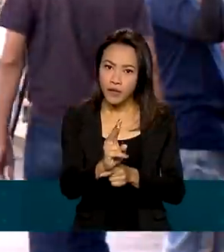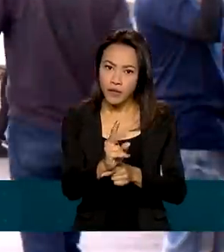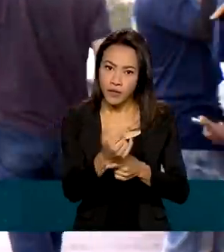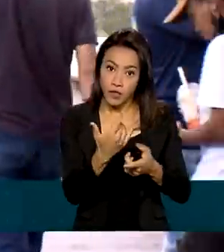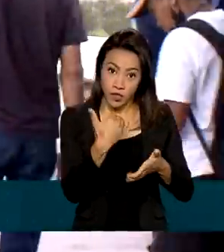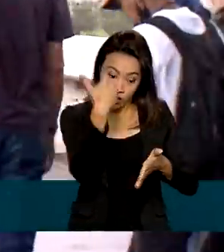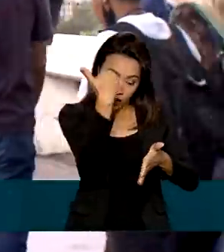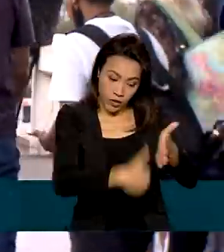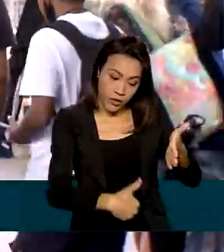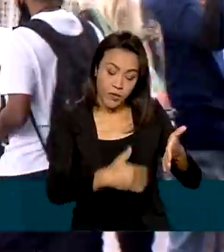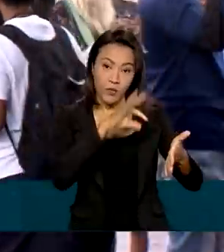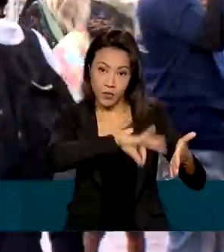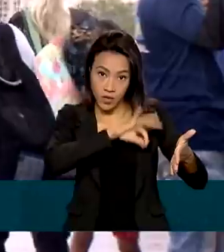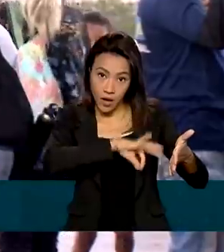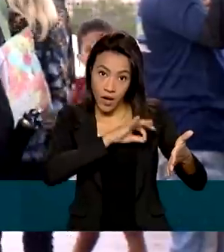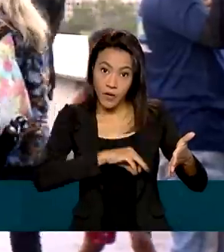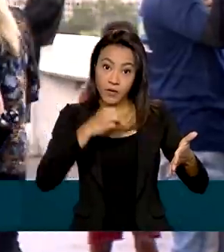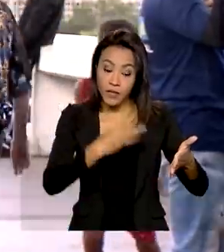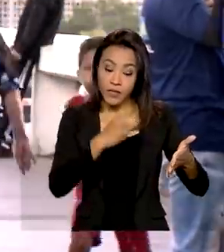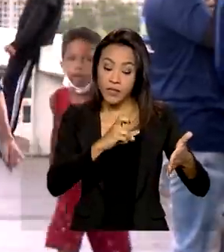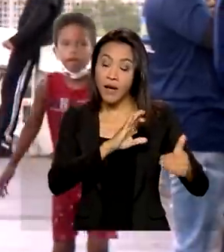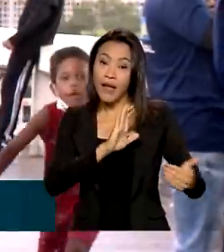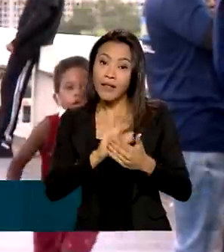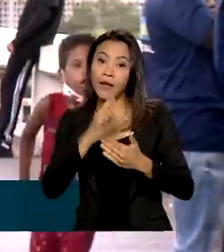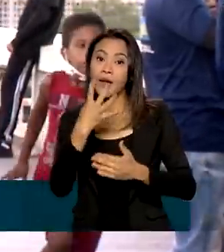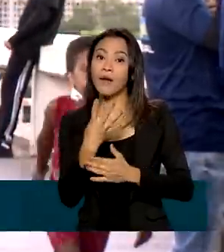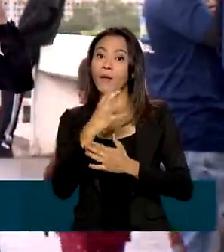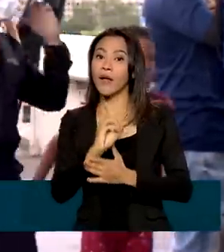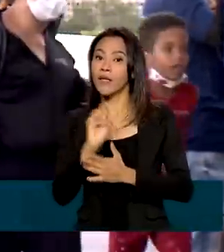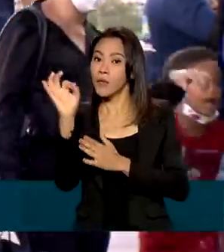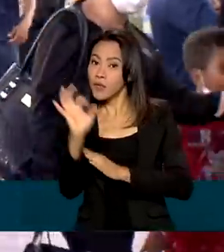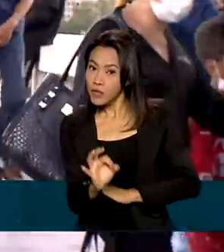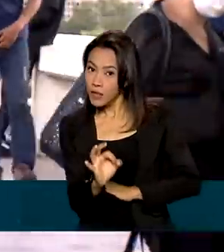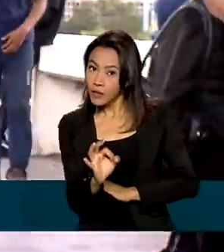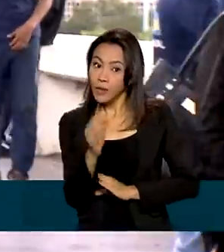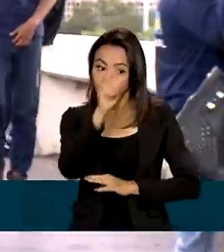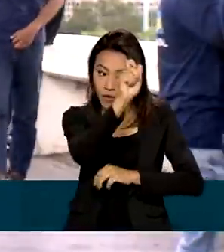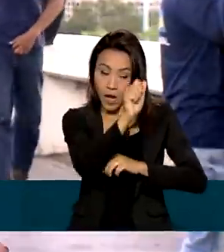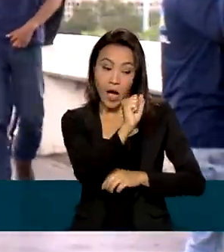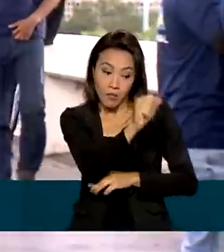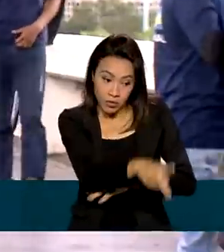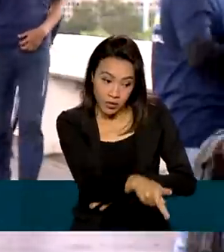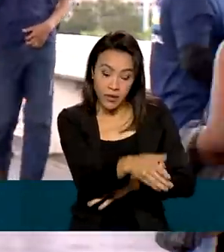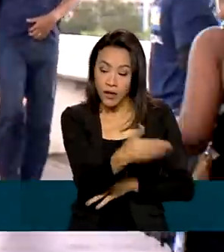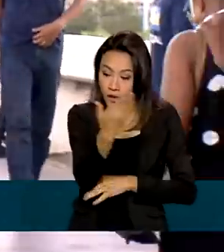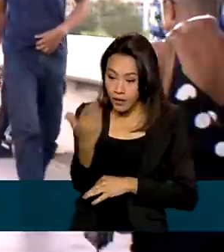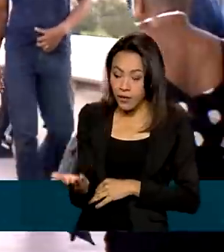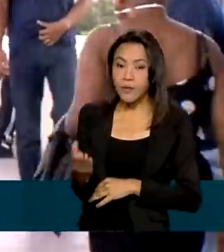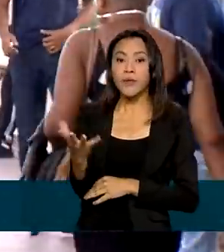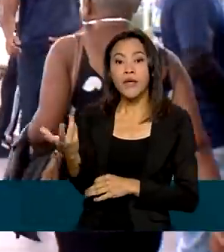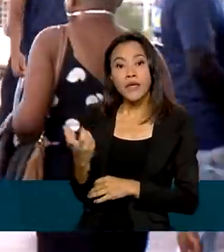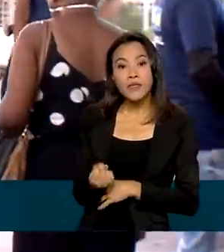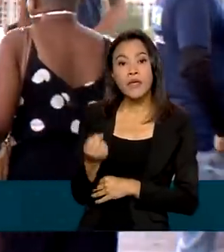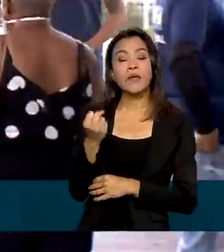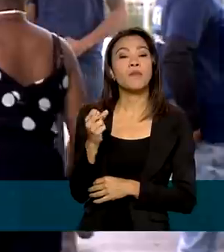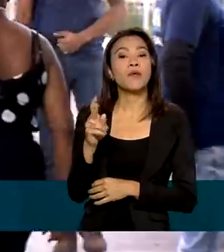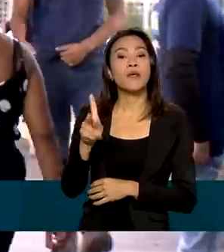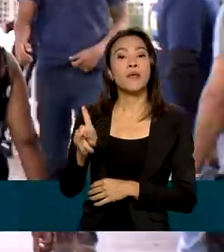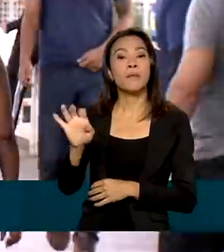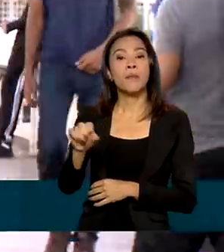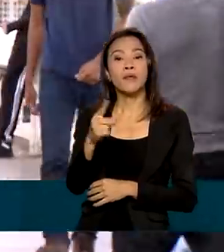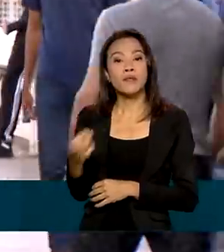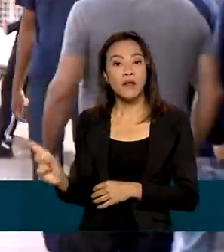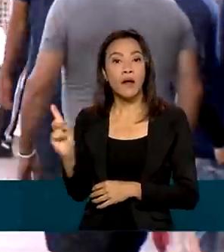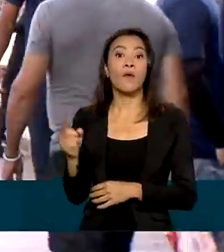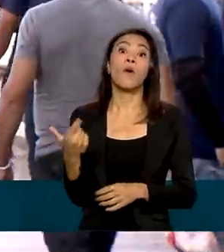% do valor do benefício para até 40%. Além dos aposentados e pensionistas do INSS, quem recebe